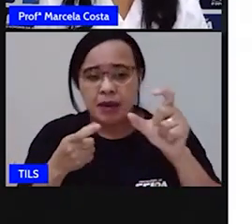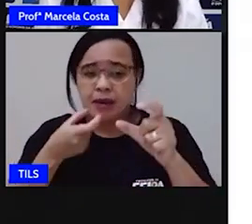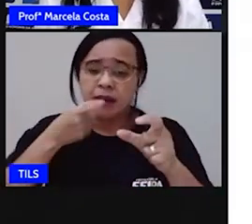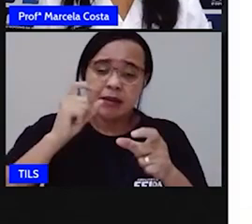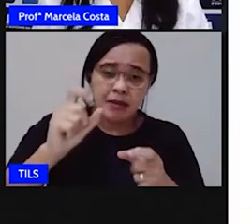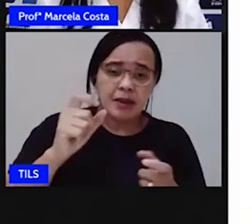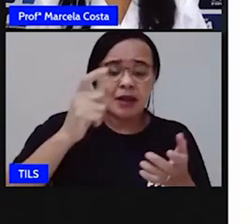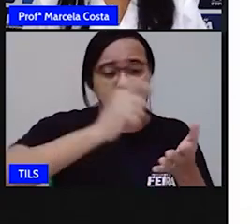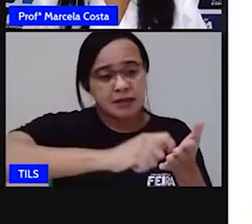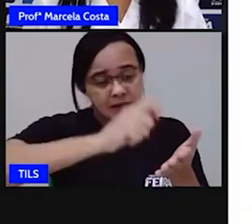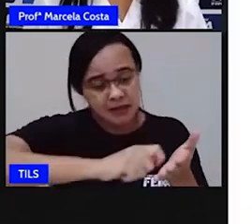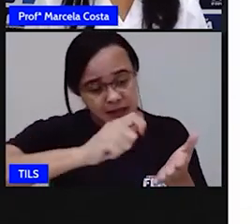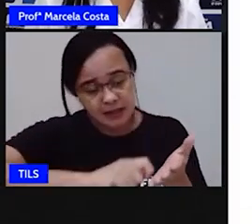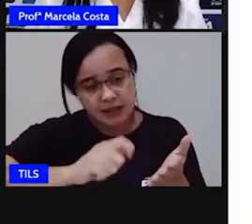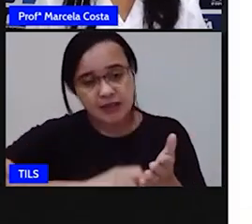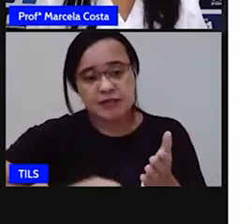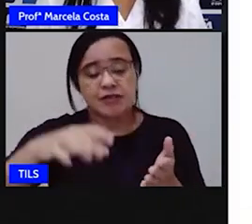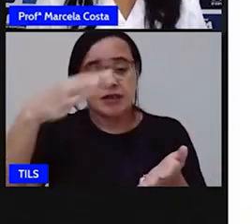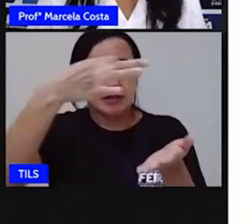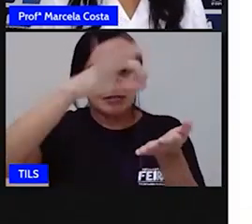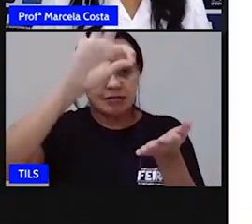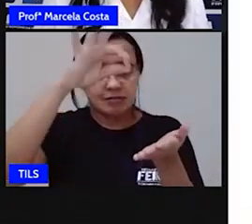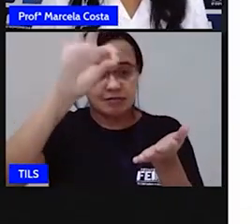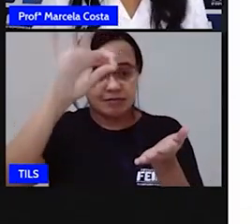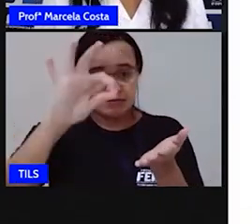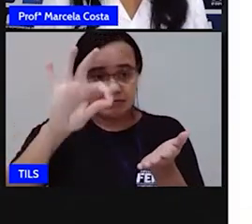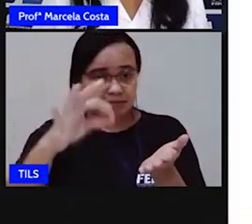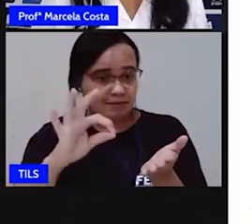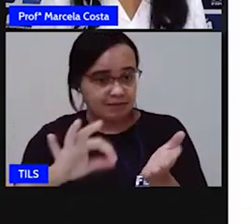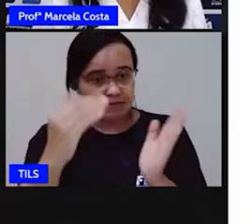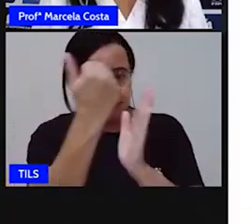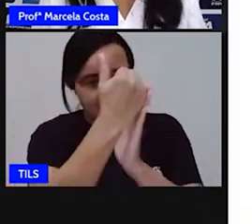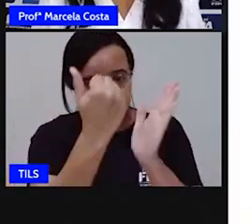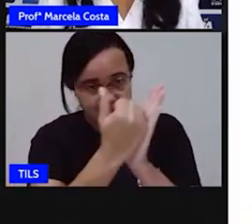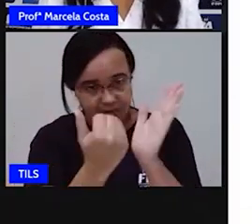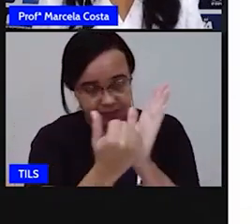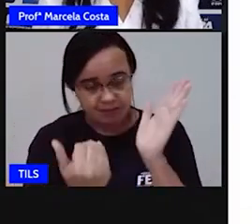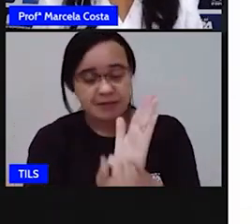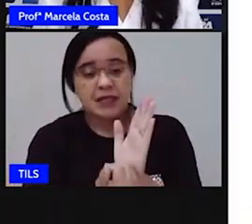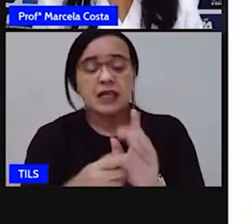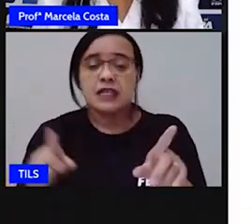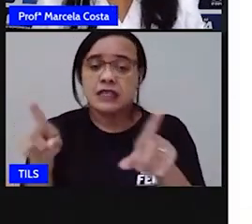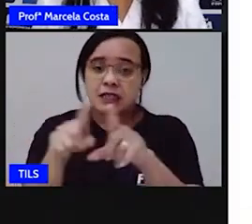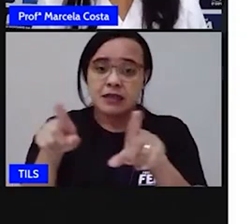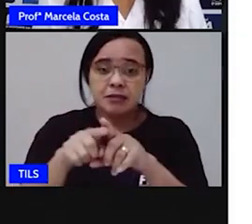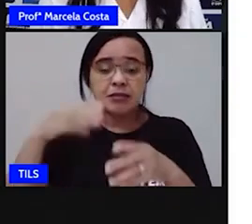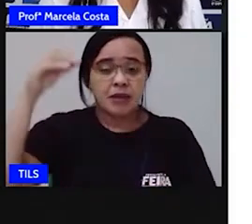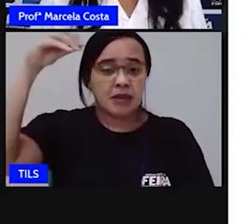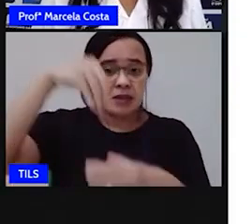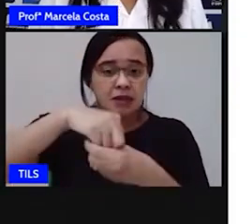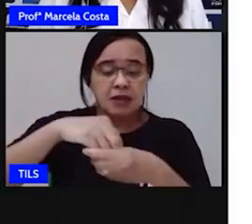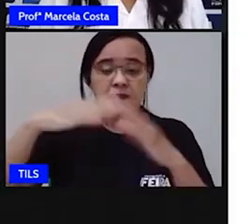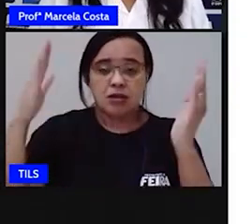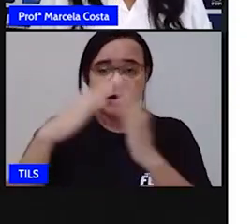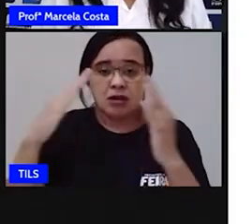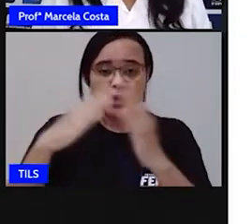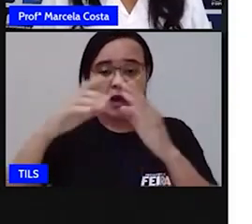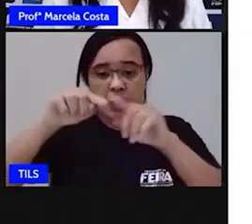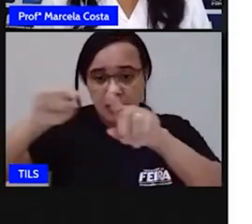algumas listas, observando os cômodos que tem na nossa casa, vendo